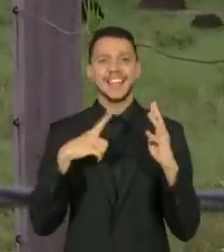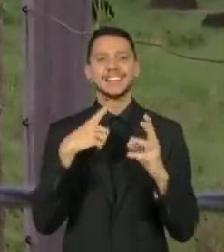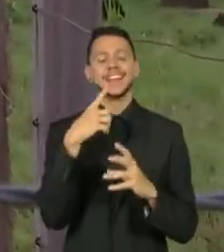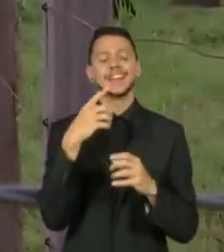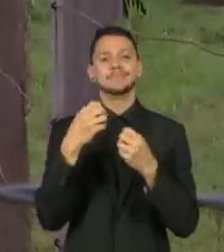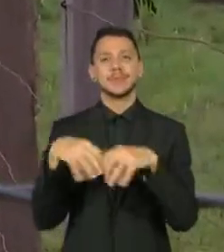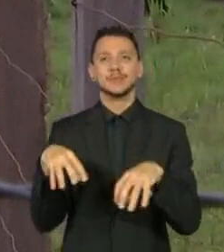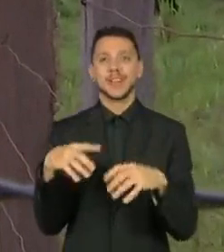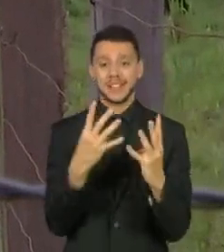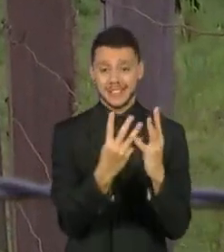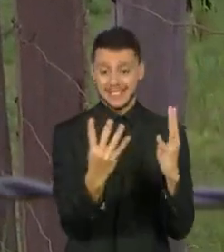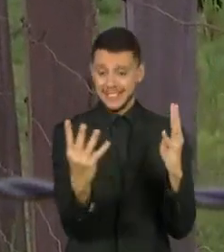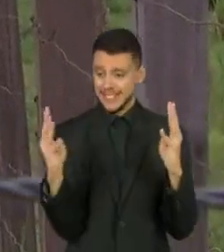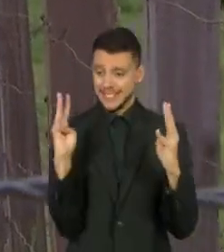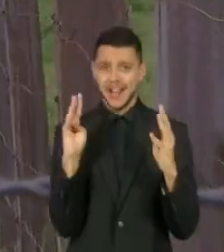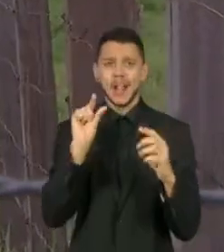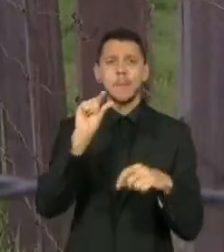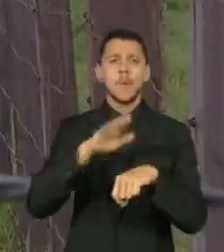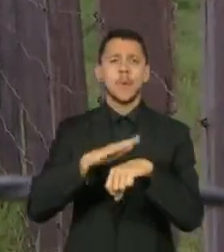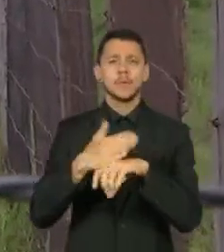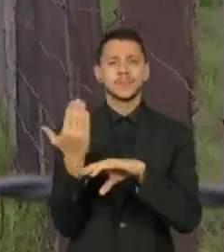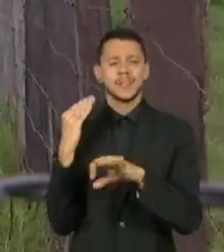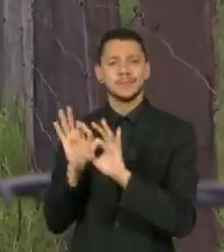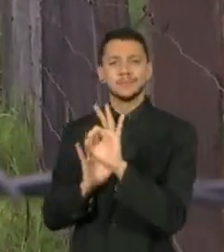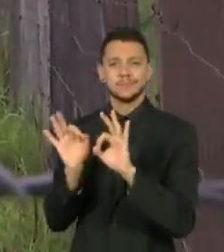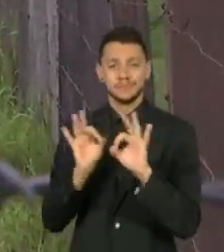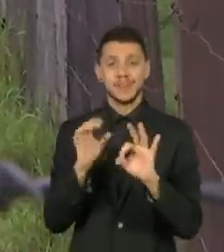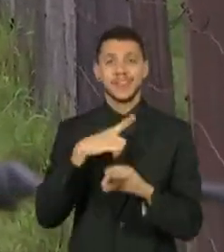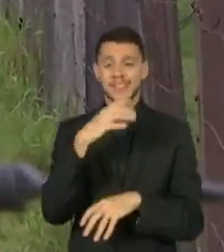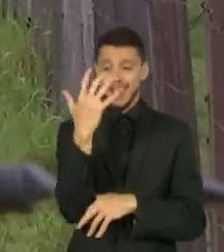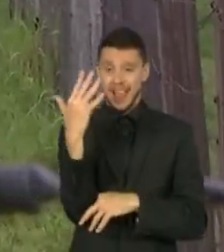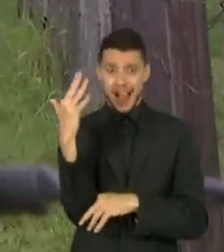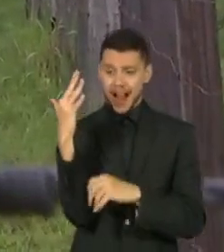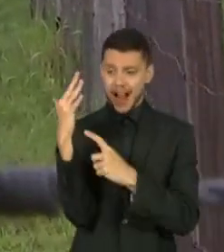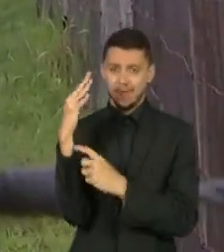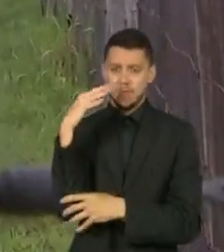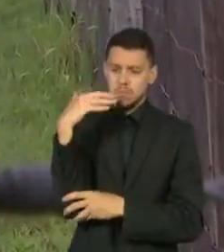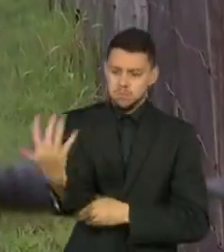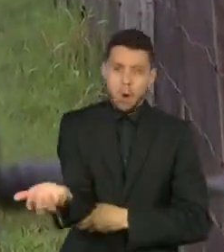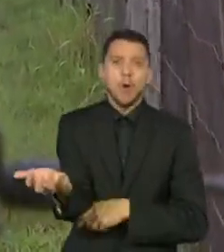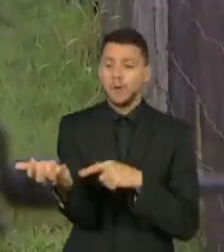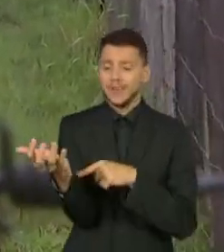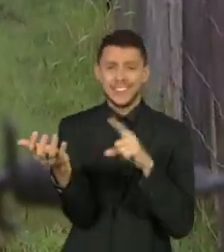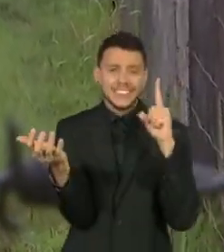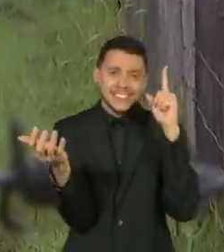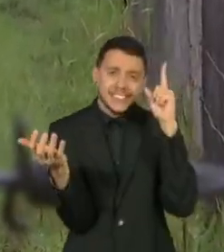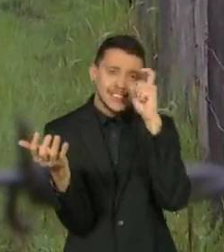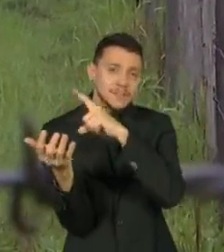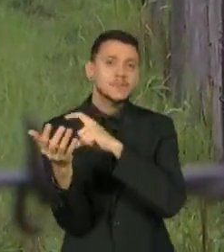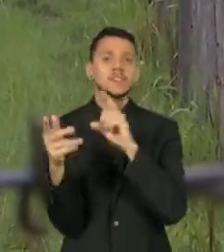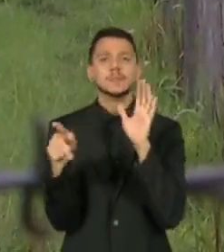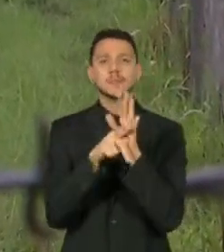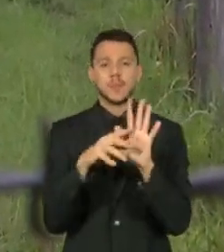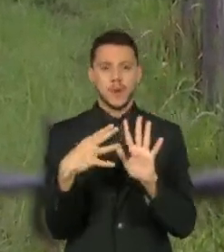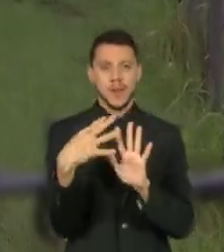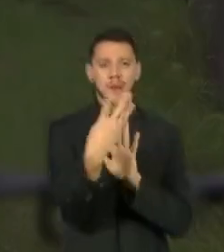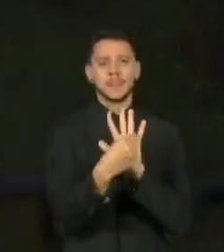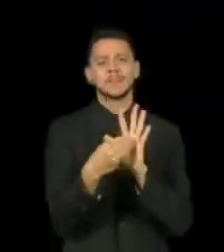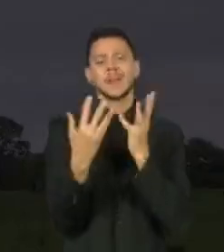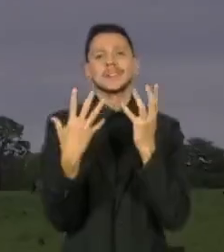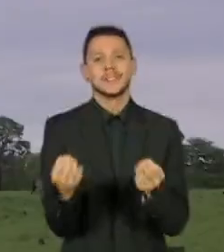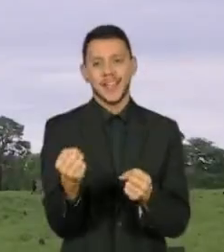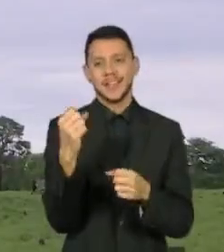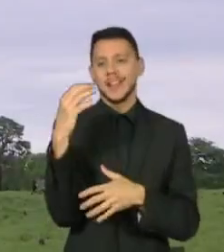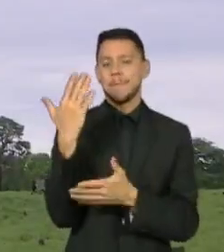inclusive, é bem recente. Foram jogadas ao chão árvores que dificilmente os povos da Amazônia derrubariam.